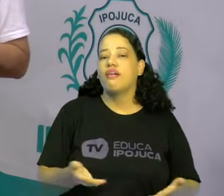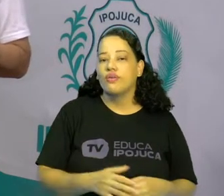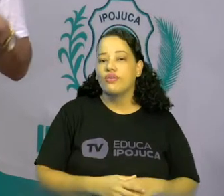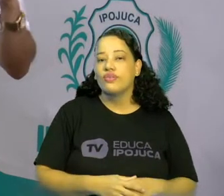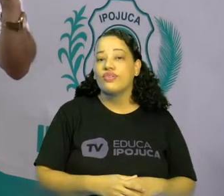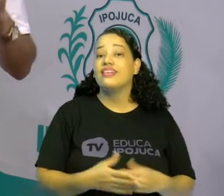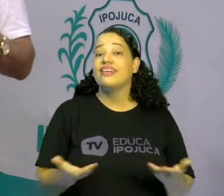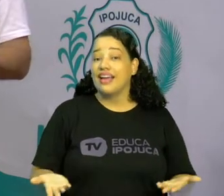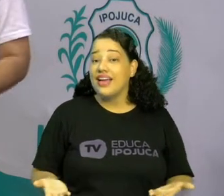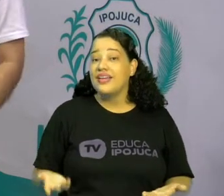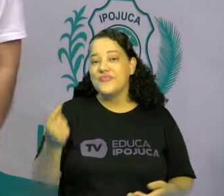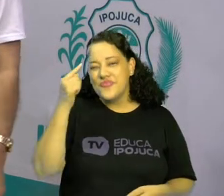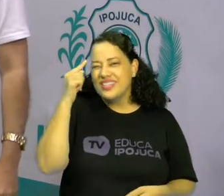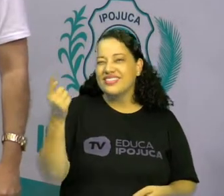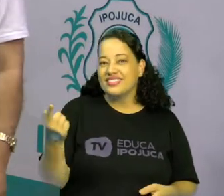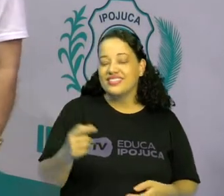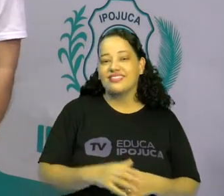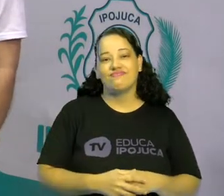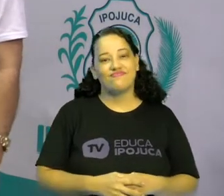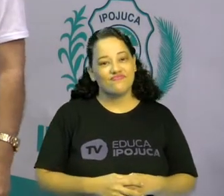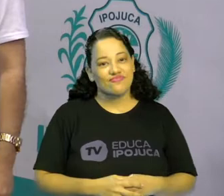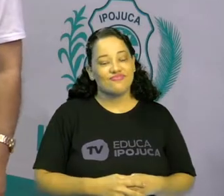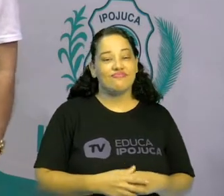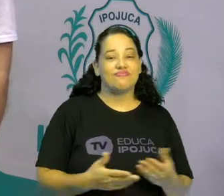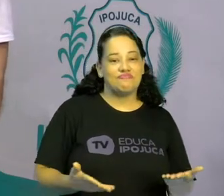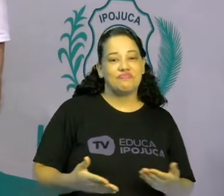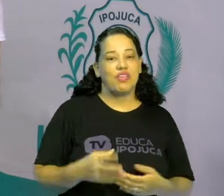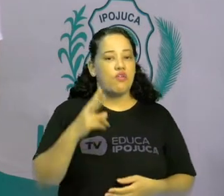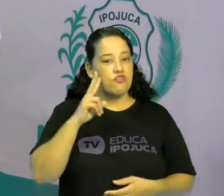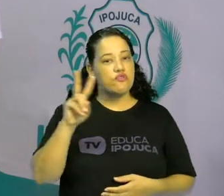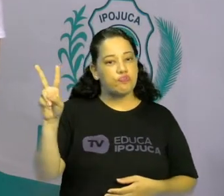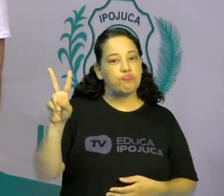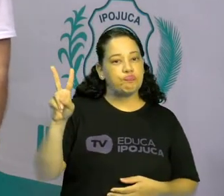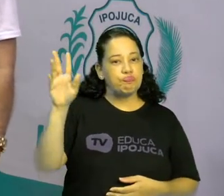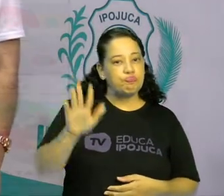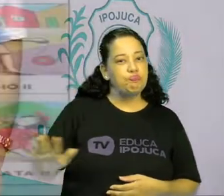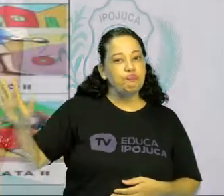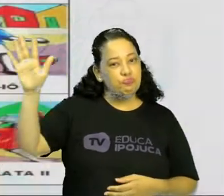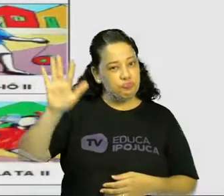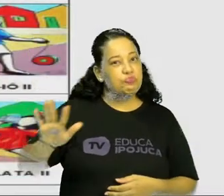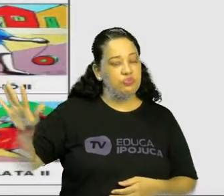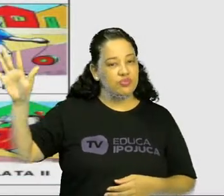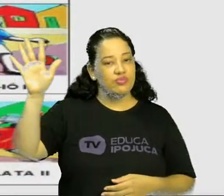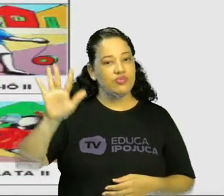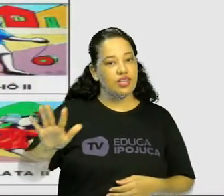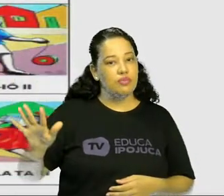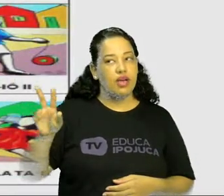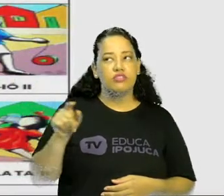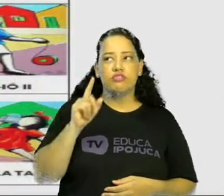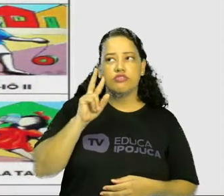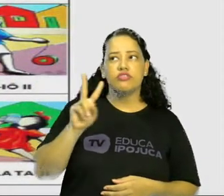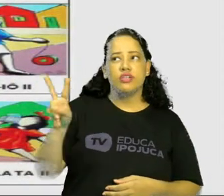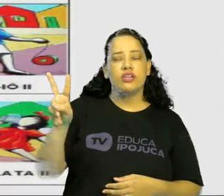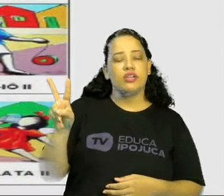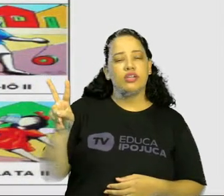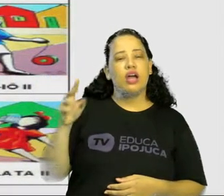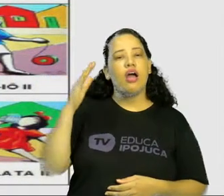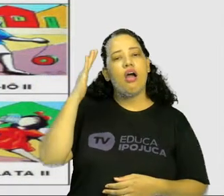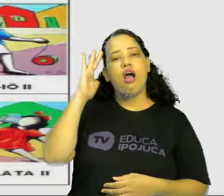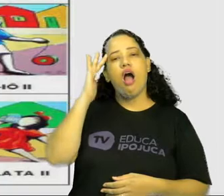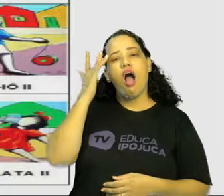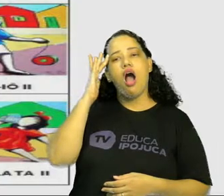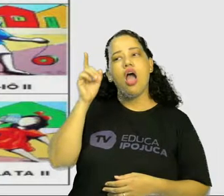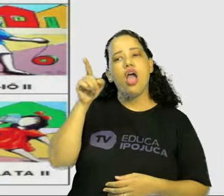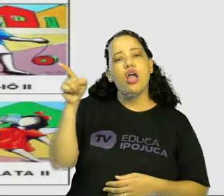E aí, pensaram? Bom, observe aqui esta imagem, crianças. O que vocês acham que essas